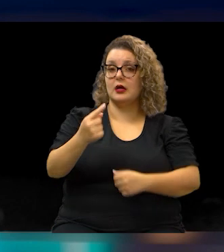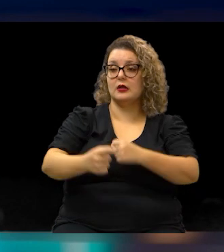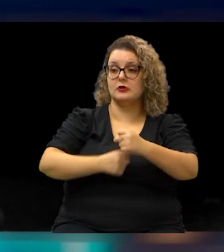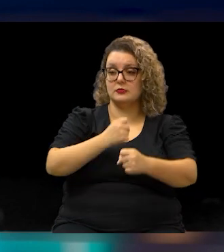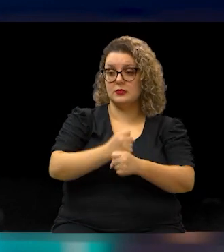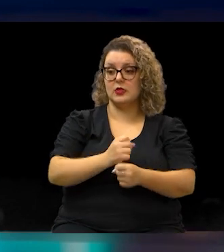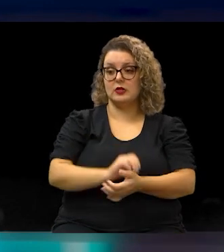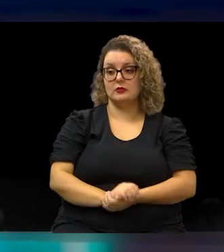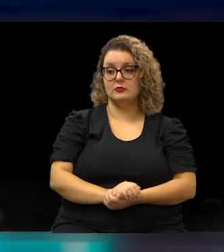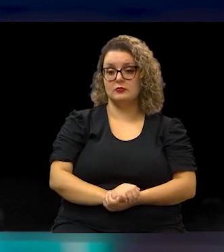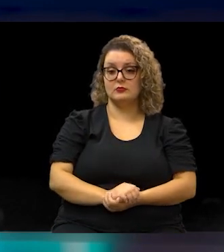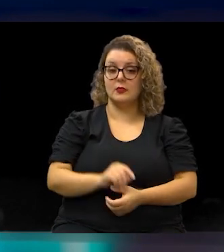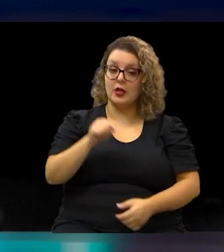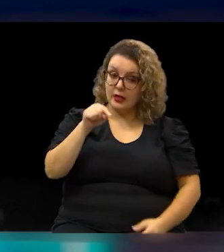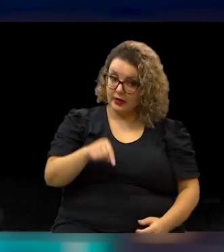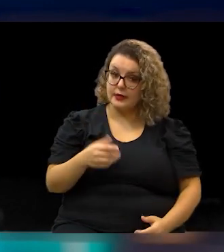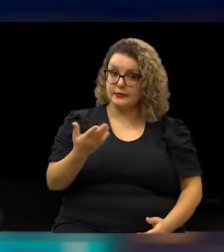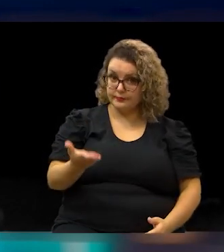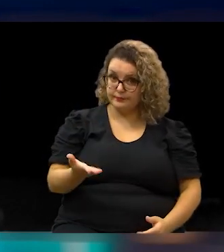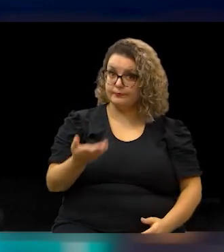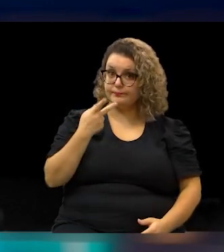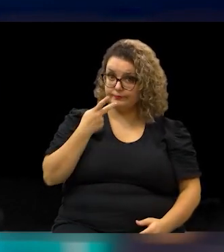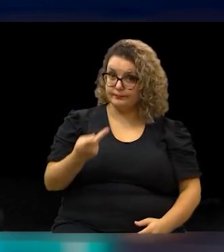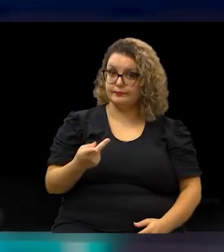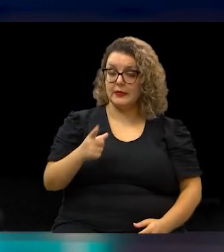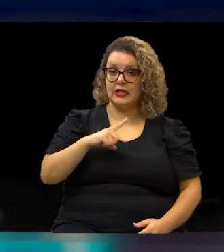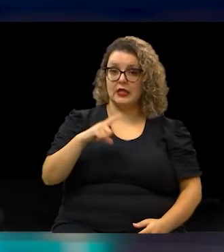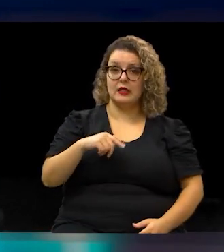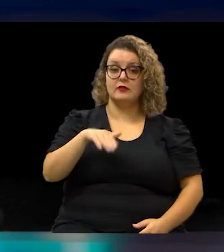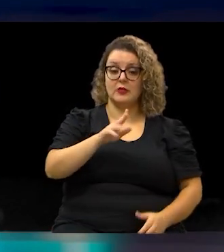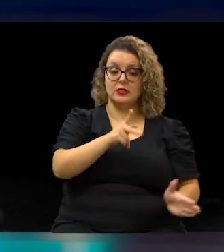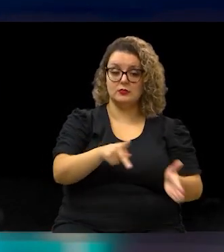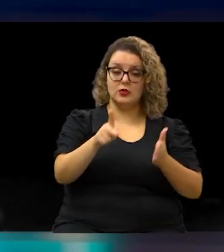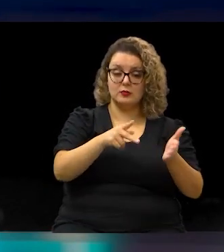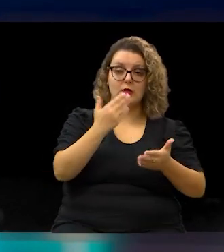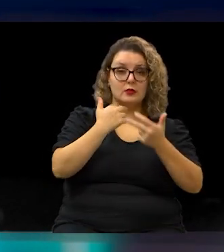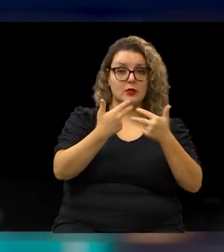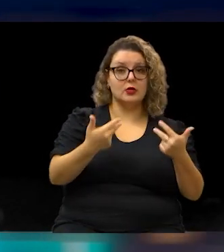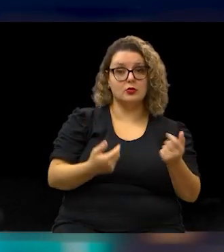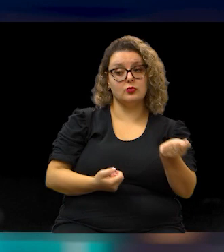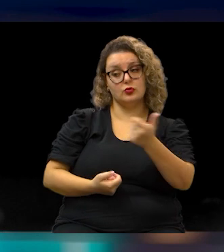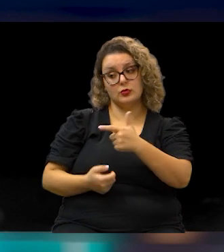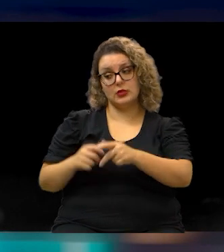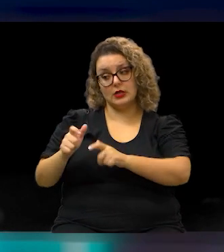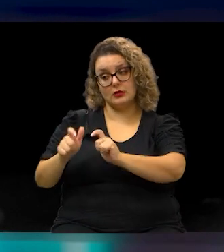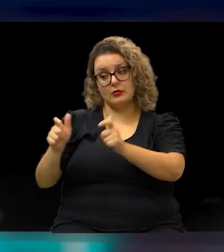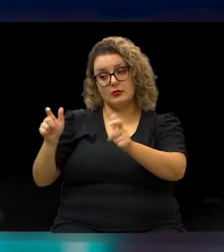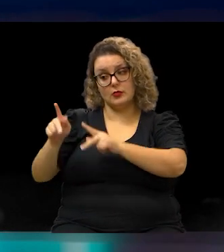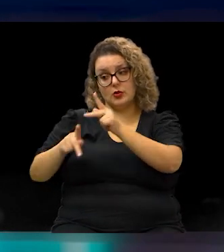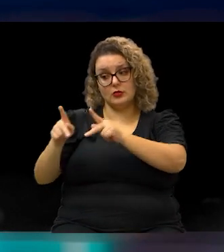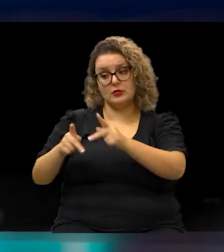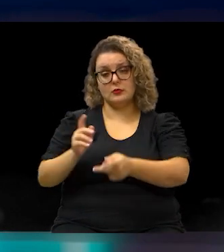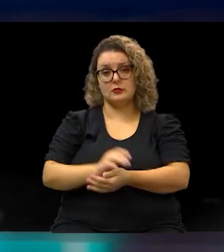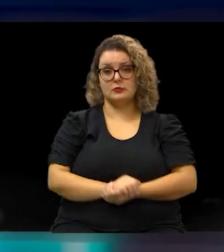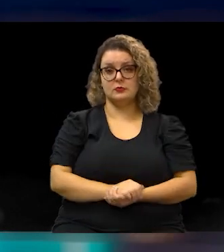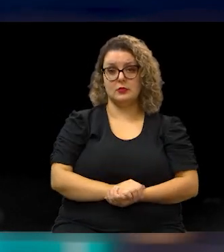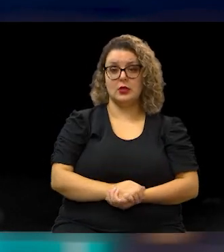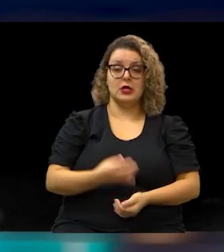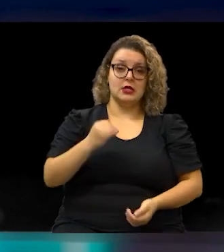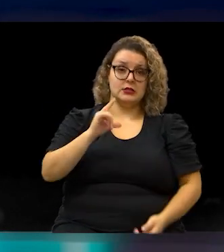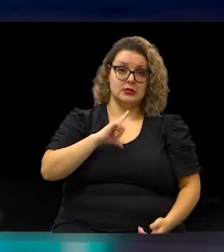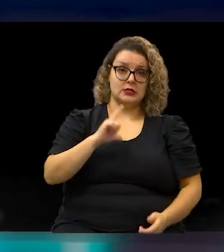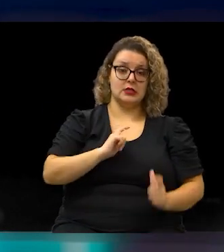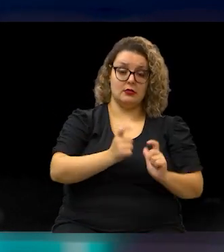essa é a questão. A gente teve mais produção de alimento do que crescimento populacional. Se houve o